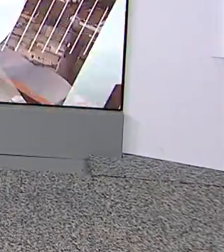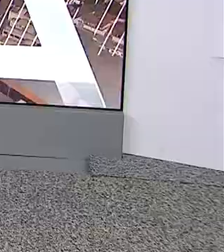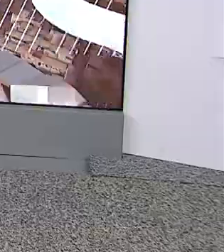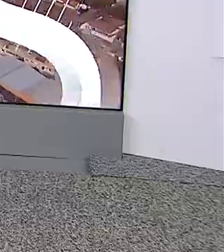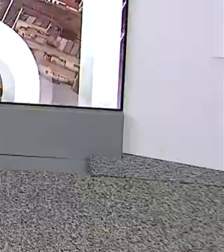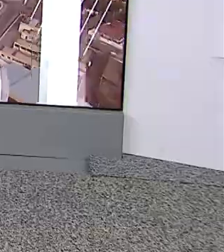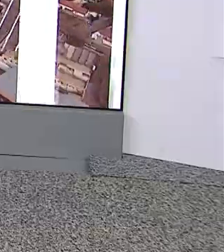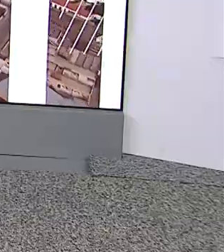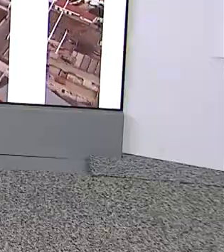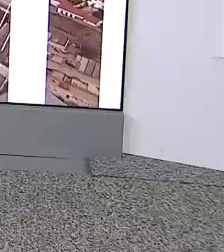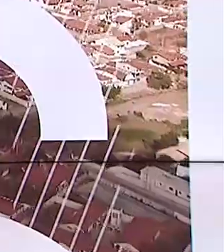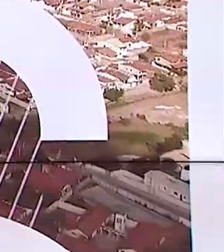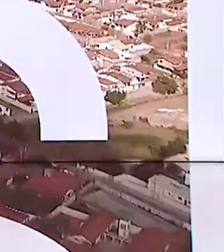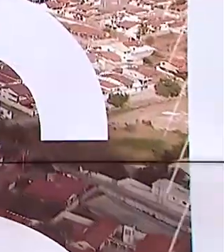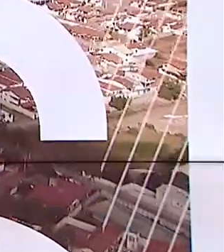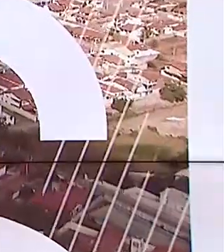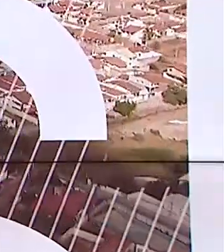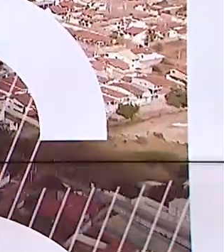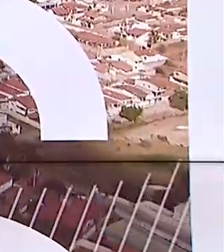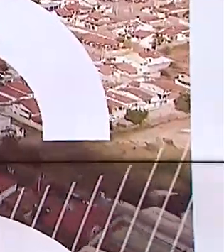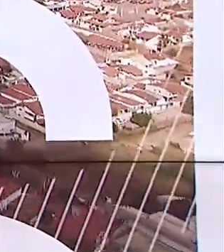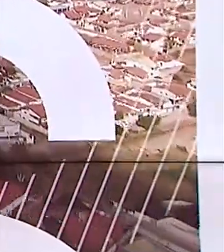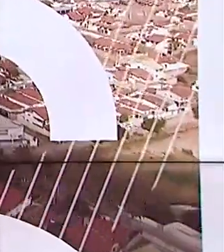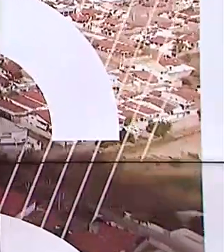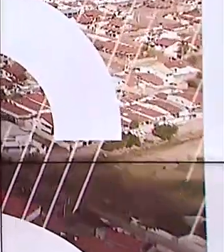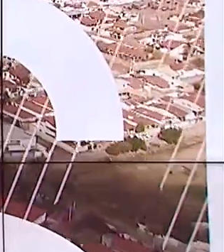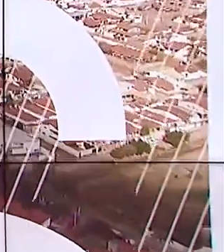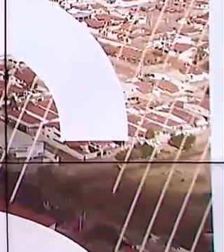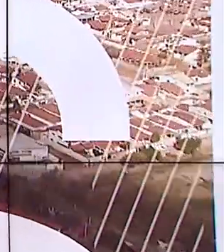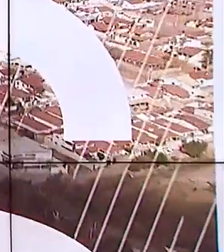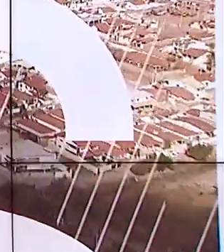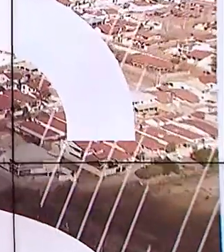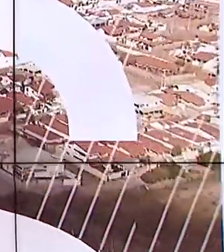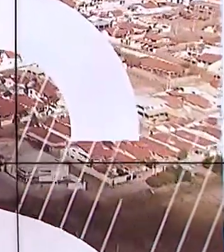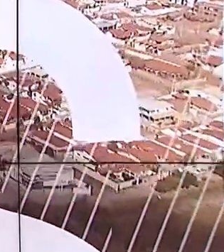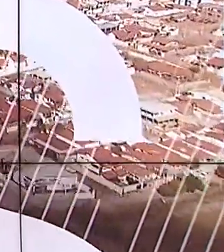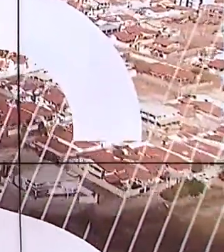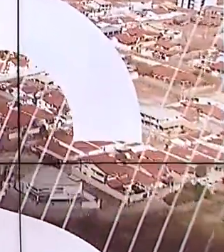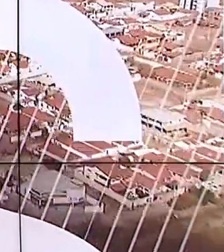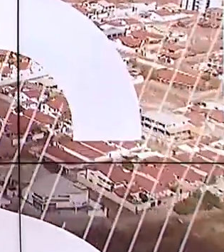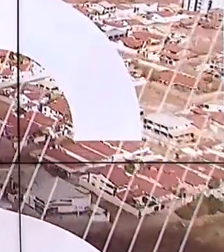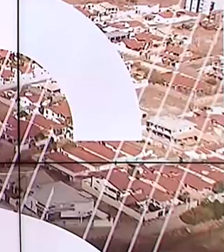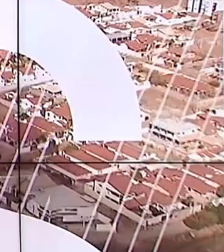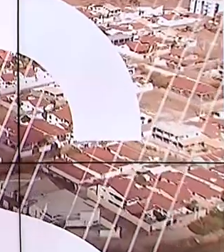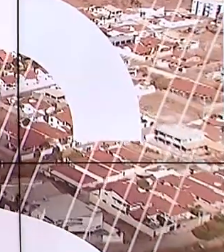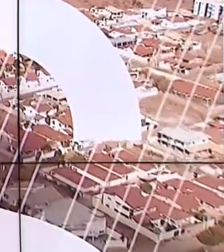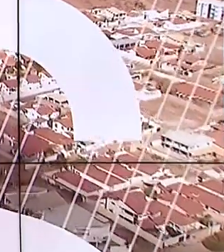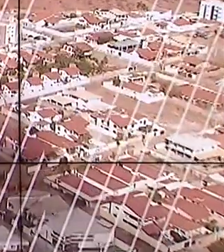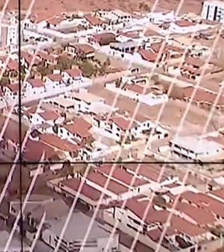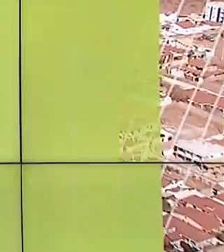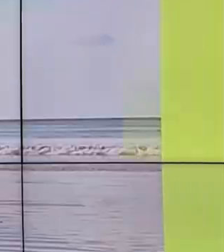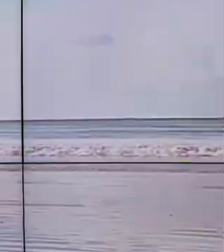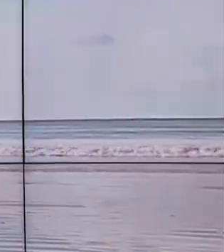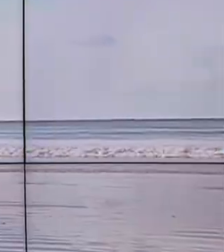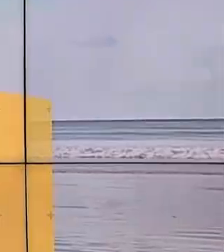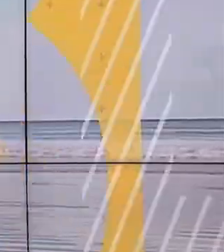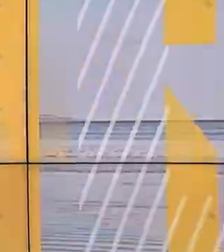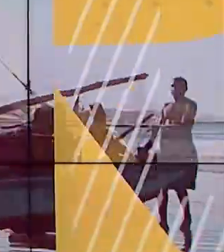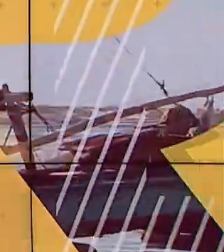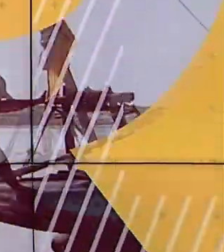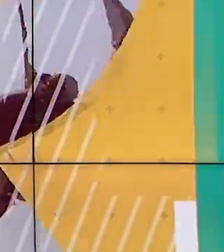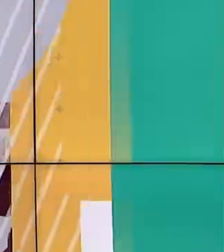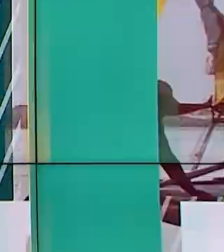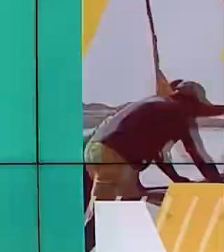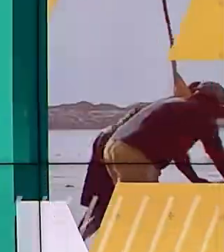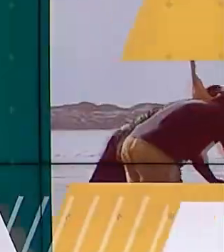muita informação e serviço para você. Confira os destaques desta edição. Presidente Bolsonaro recebe homenagem na segunda visita oficial